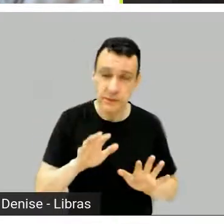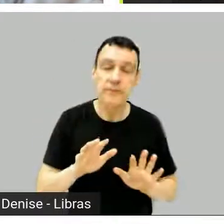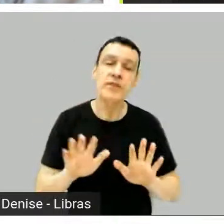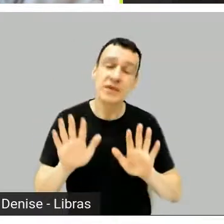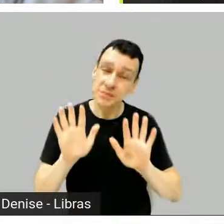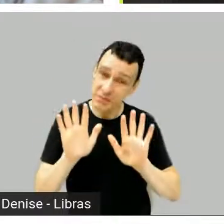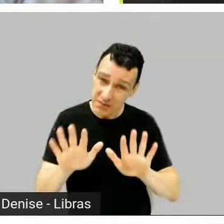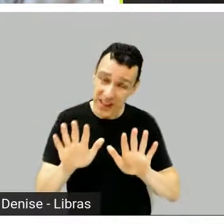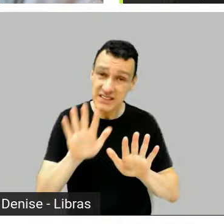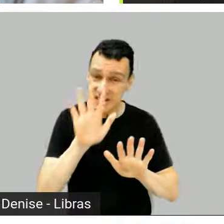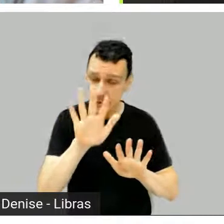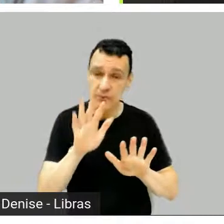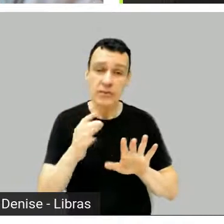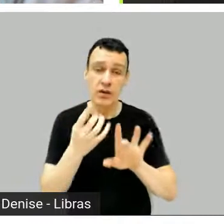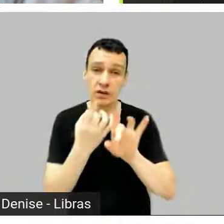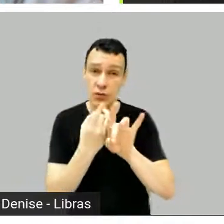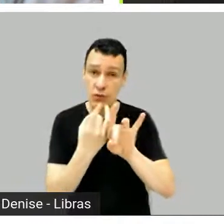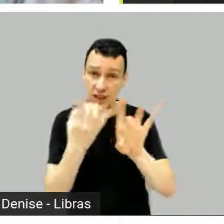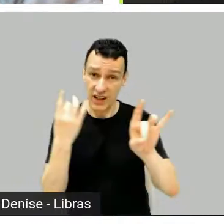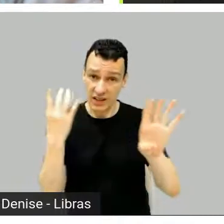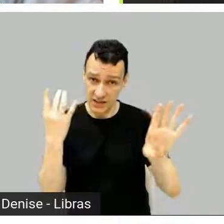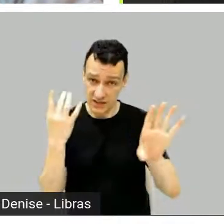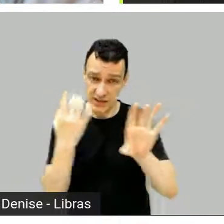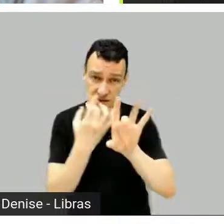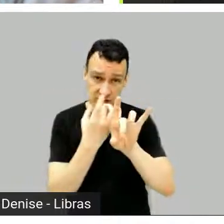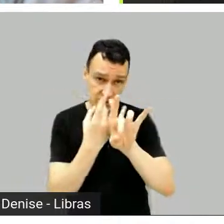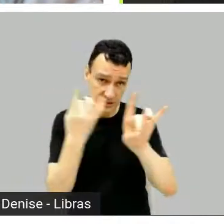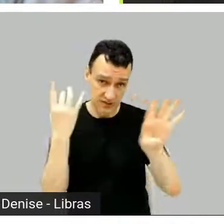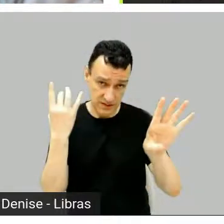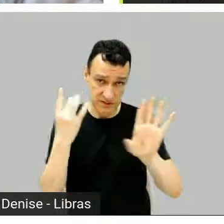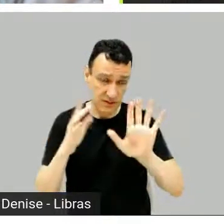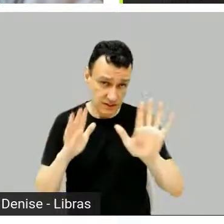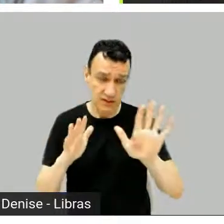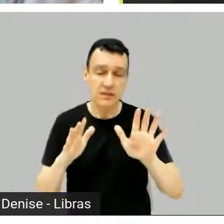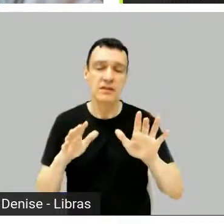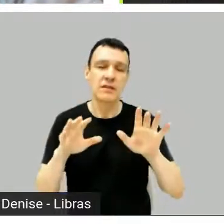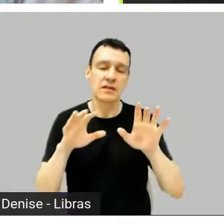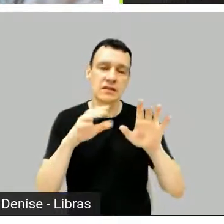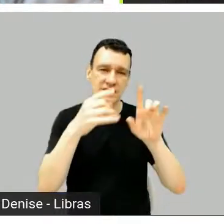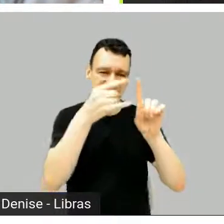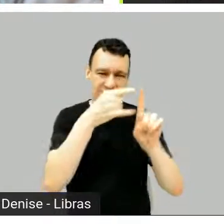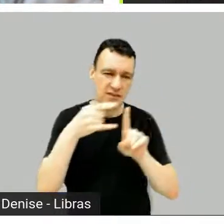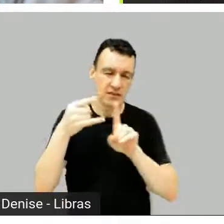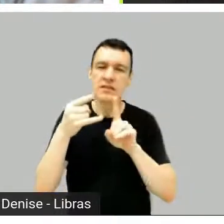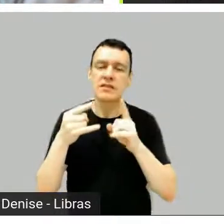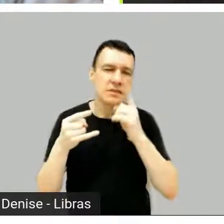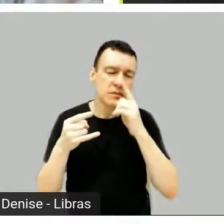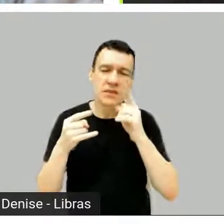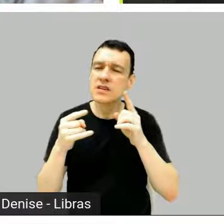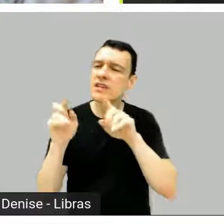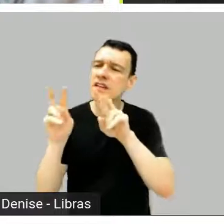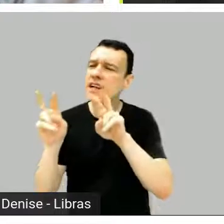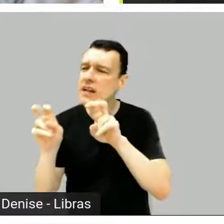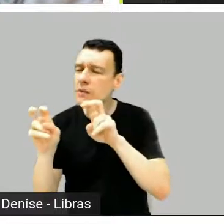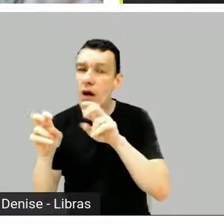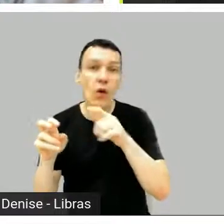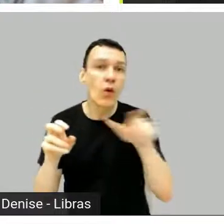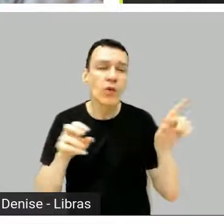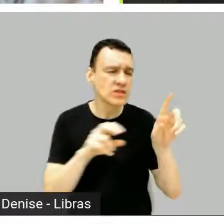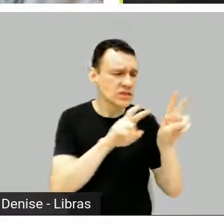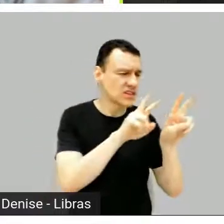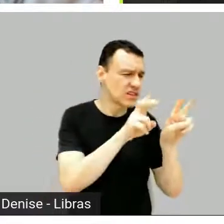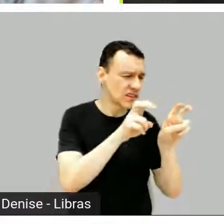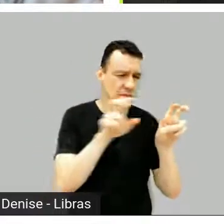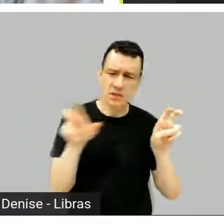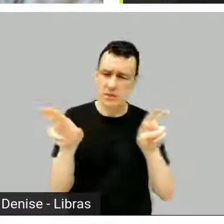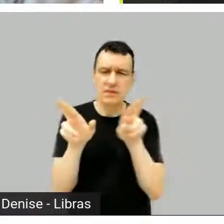fazendo a sala virtual, eu acho que a informação se perde com mais facilidade. Então, por exemplo, eu tive um período de